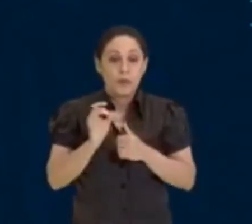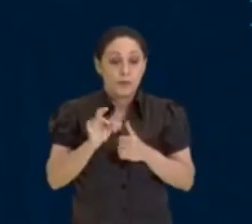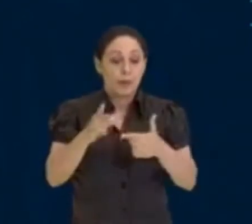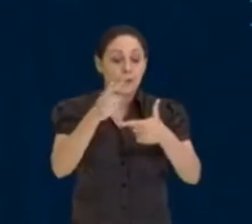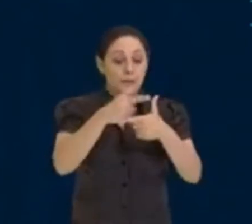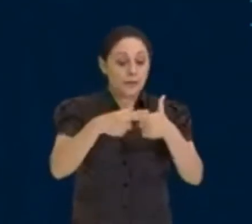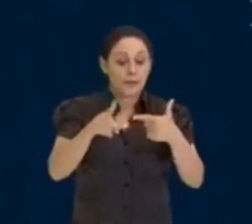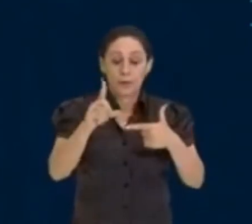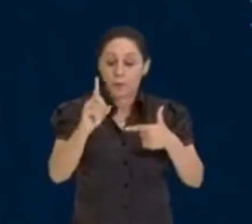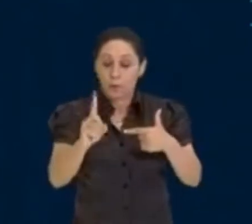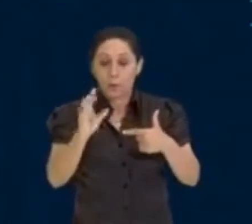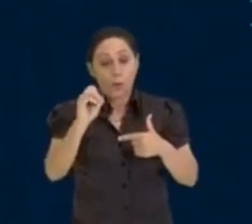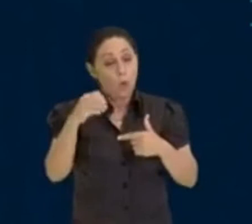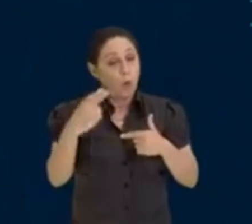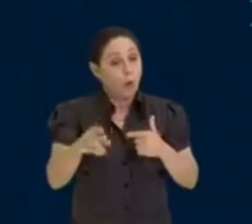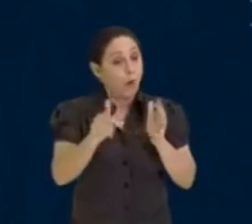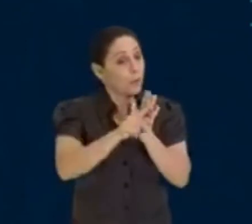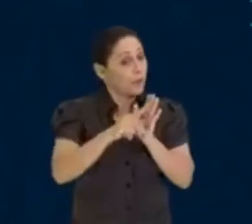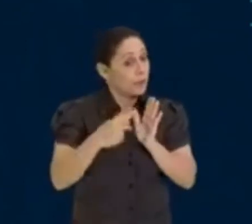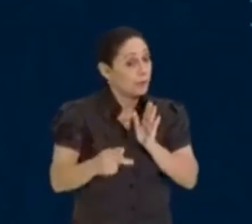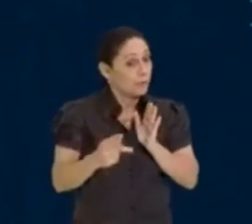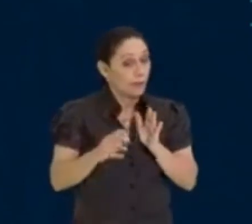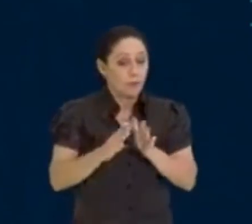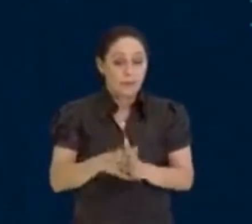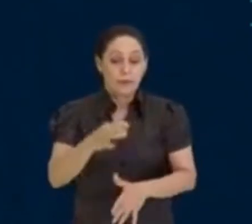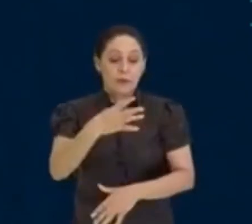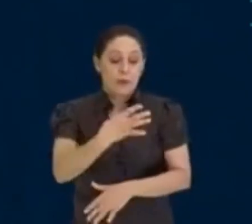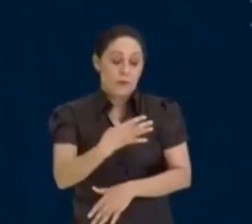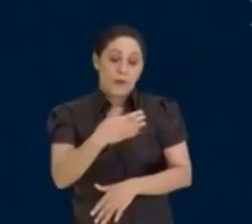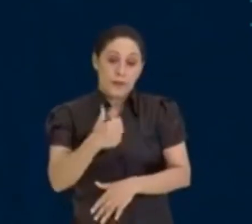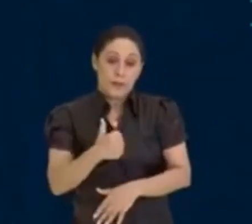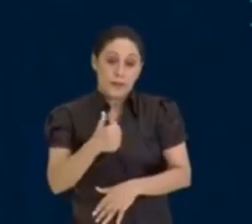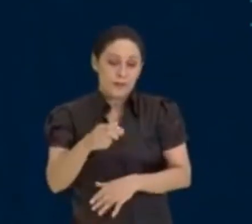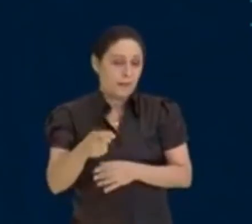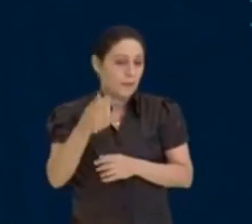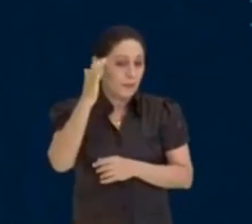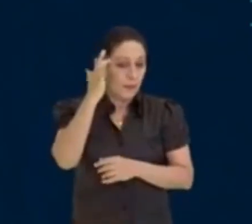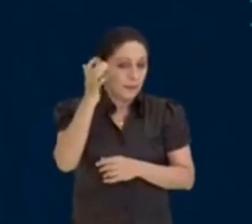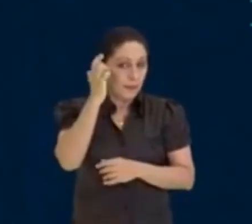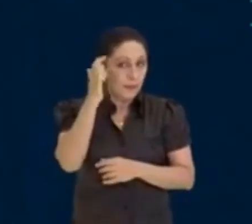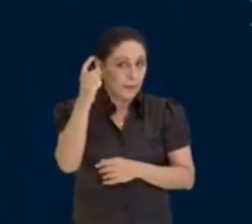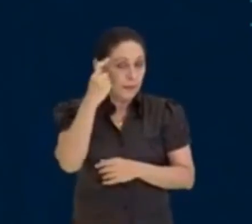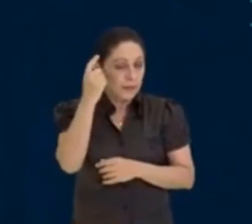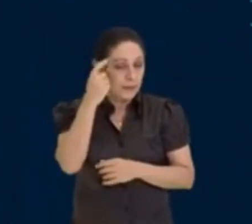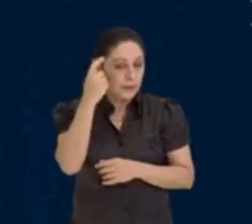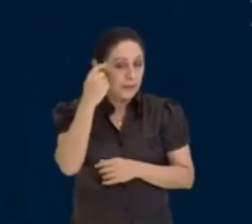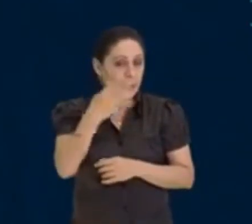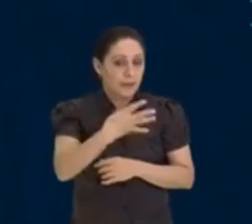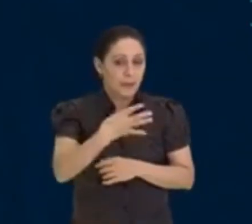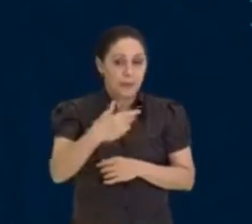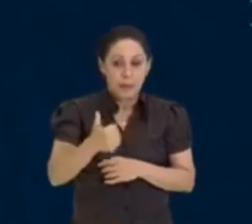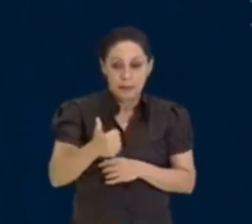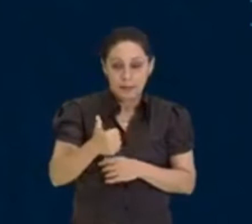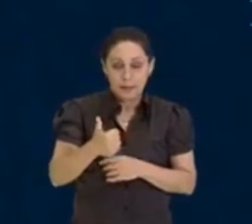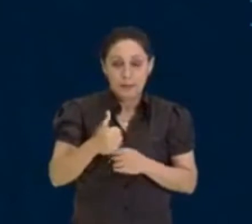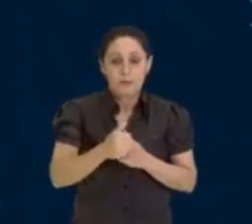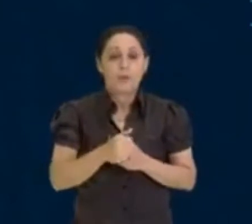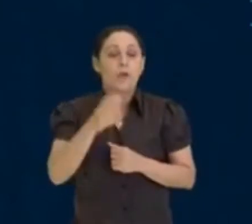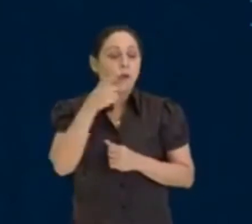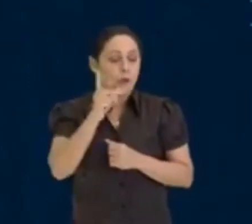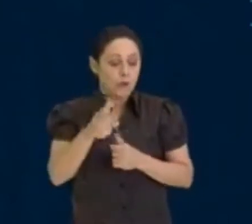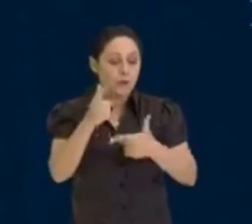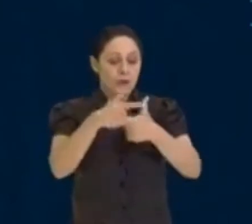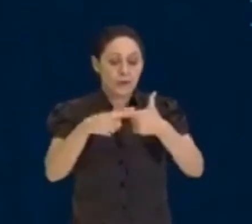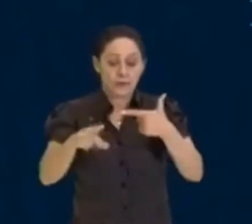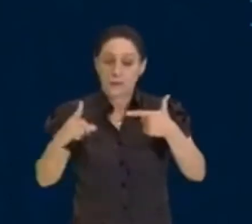1 e por ele mesmo. 41, se você for analisar, bora pensar, 41, eu consigo dividir